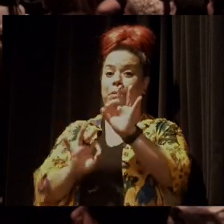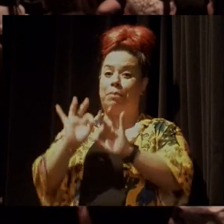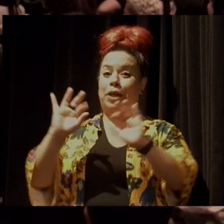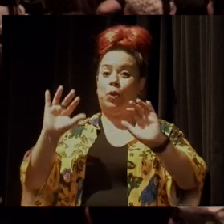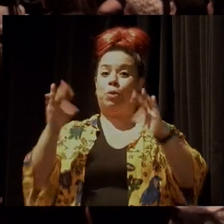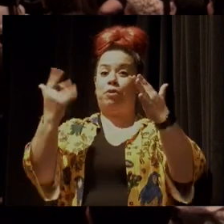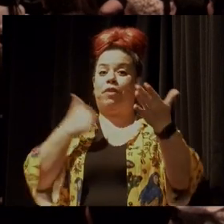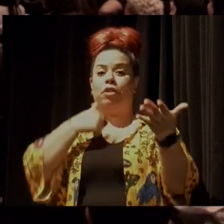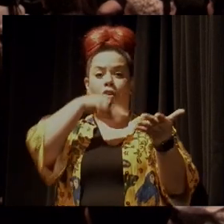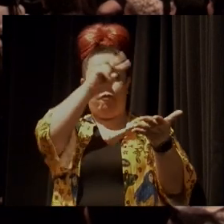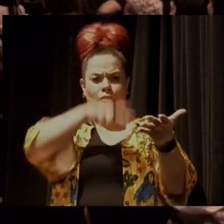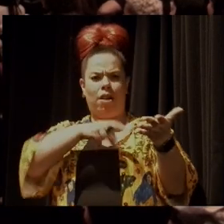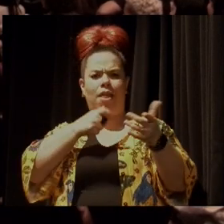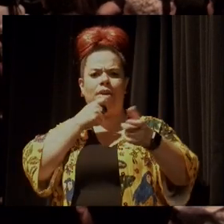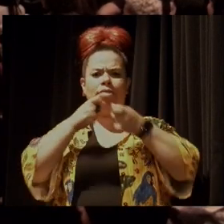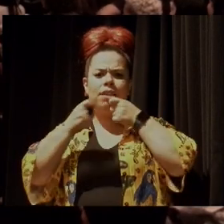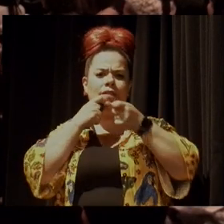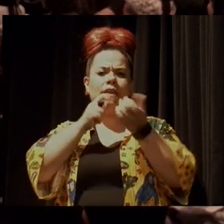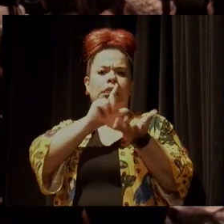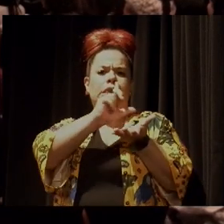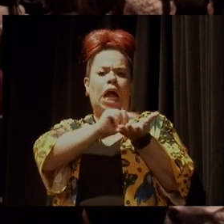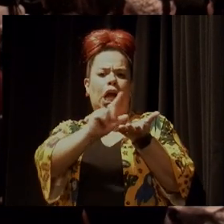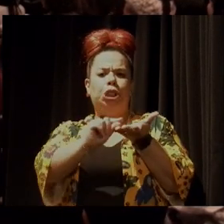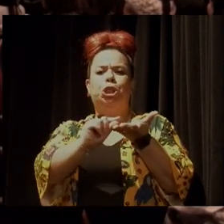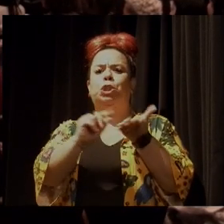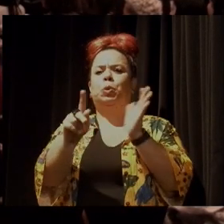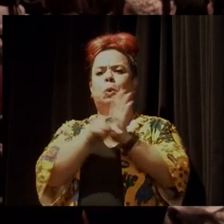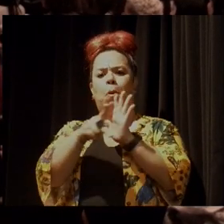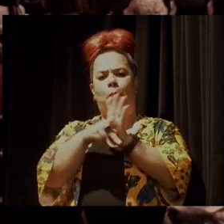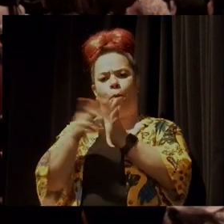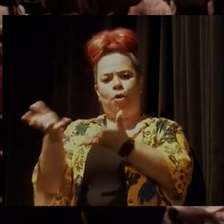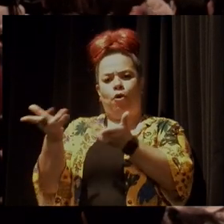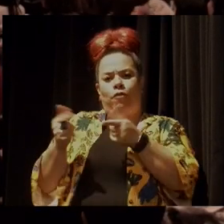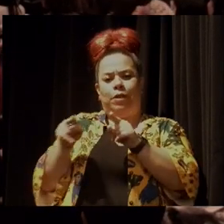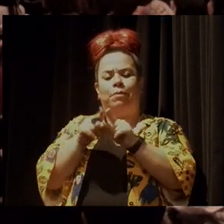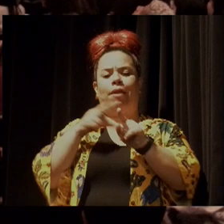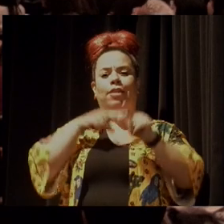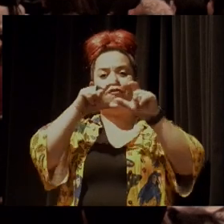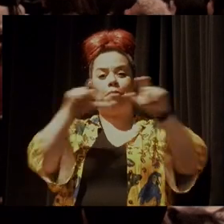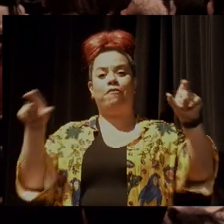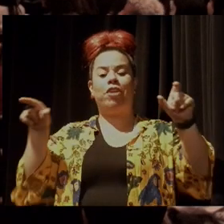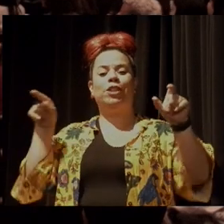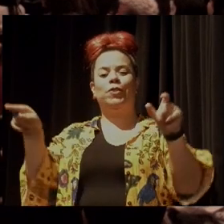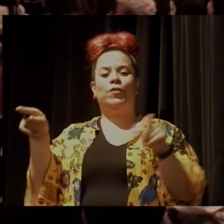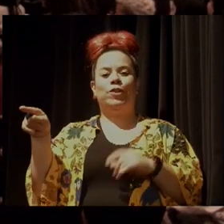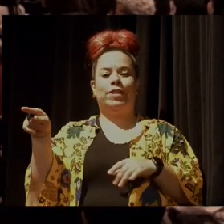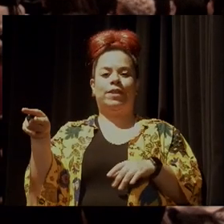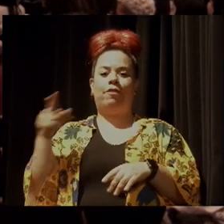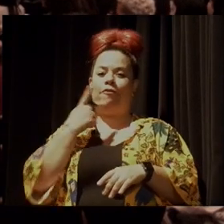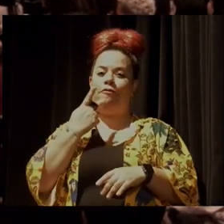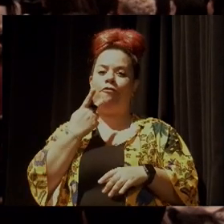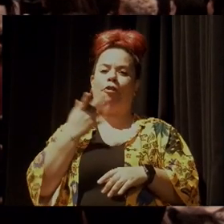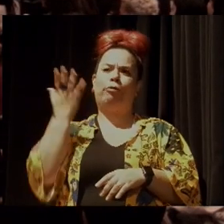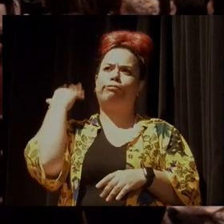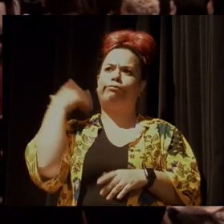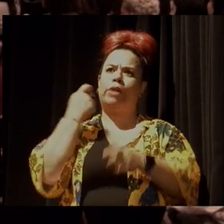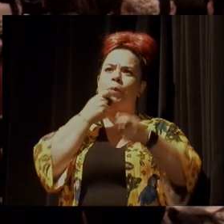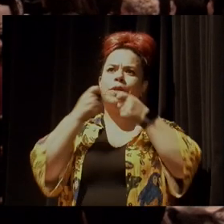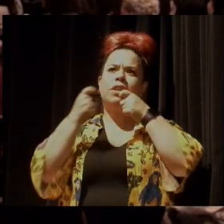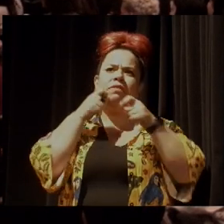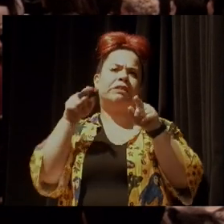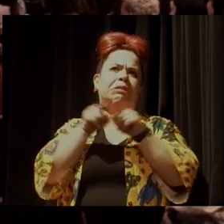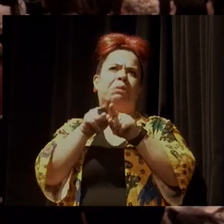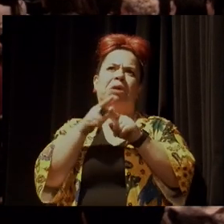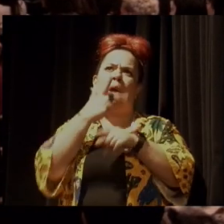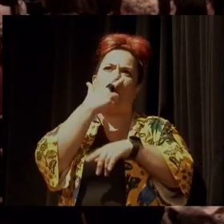evento, fui ler entrevistas, artigos dos nossos convidados. Teve uma frase que você disse em uma entrevista para a Mongabey, acho